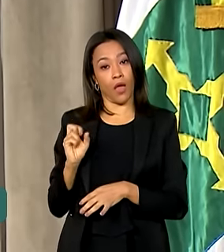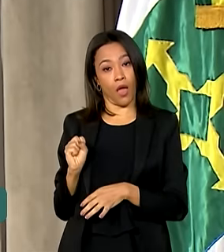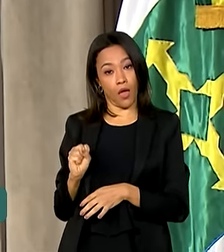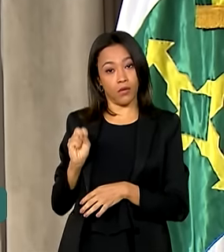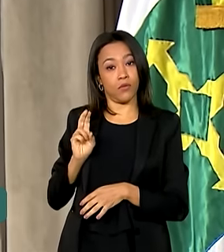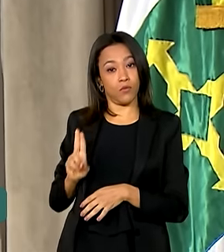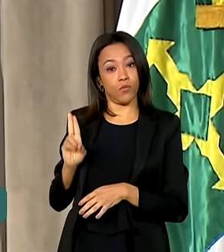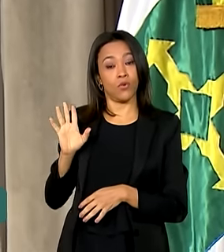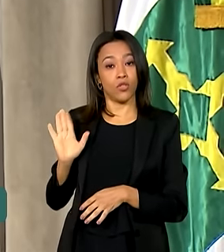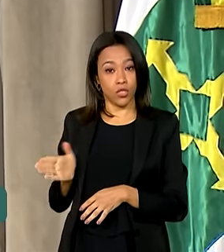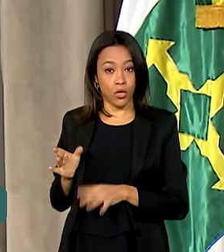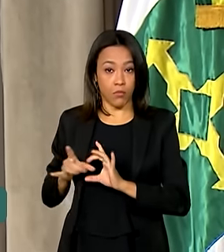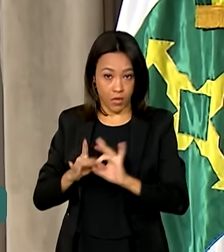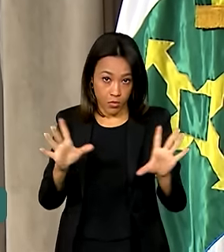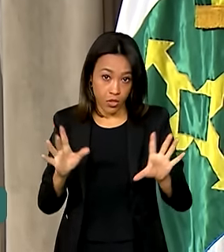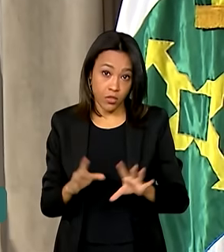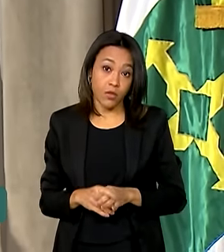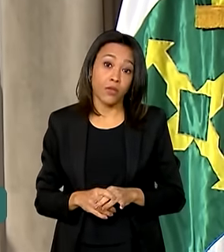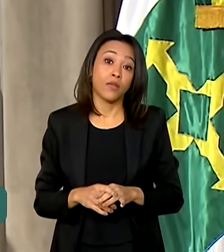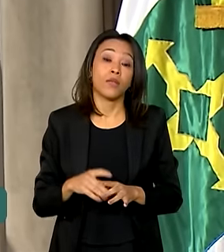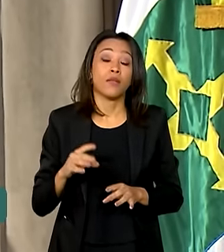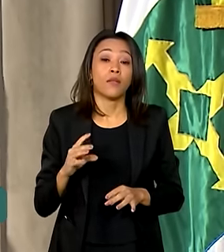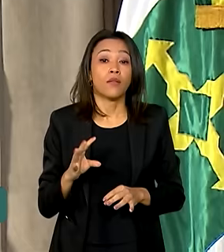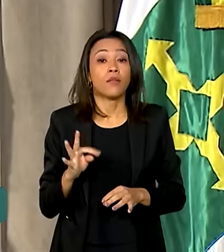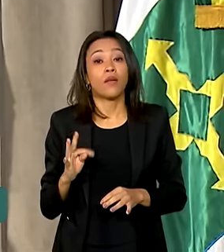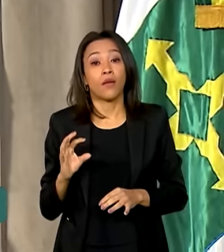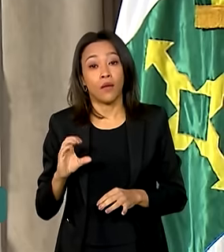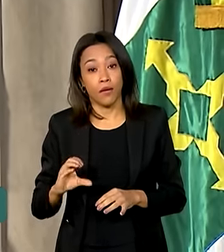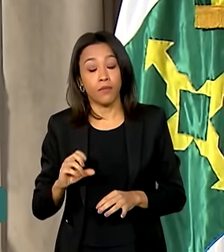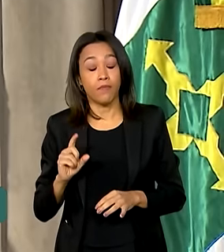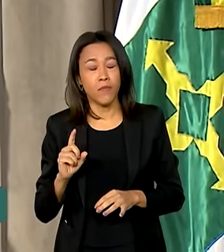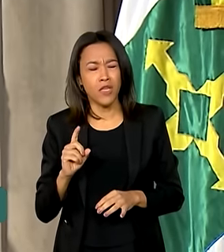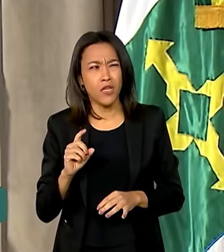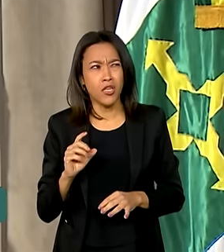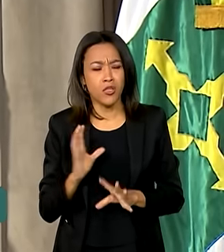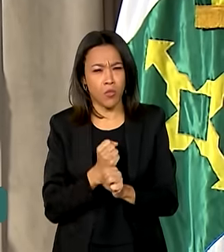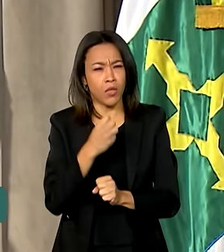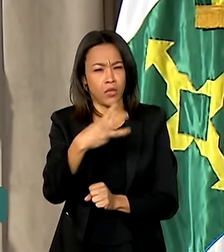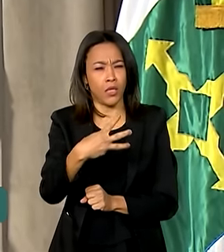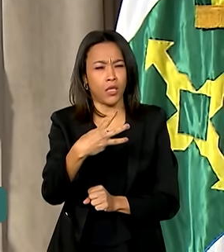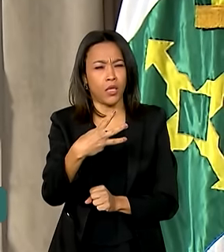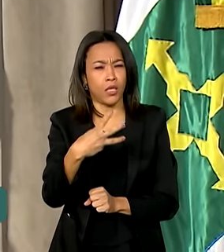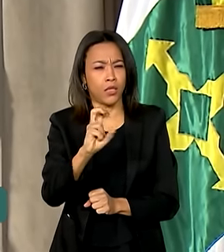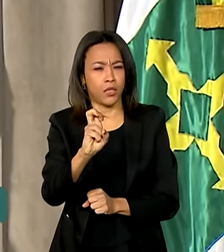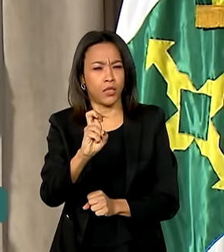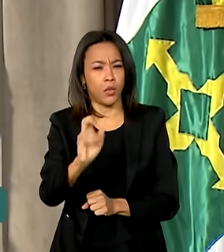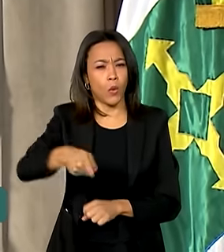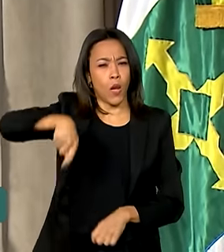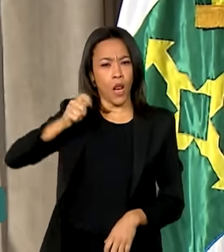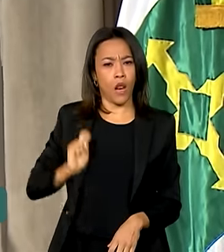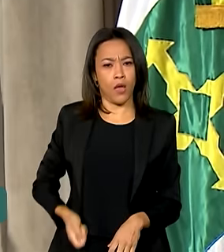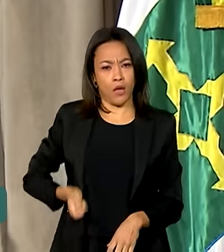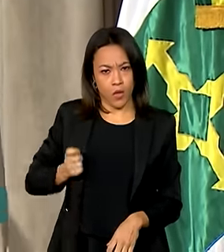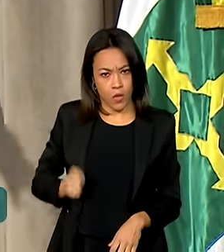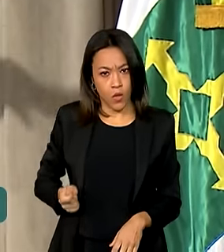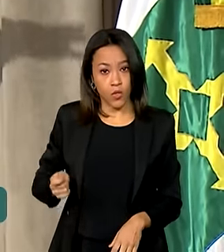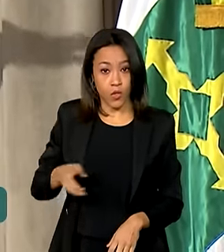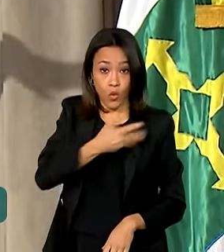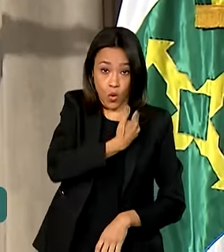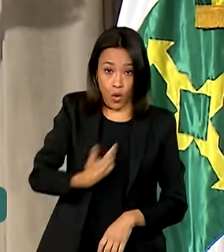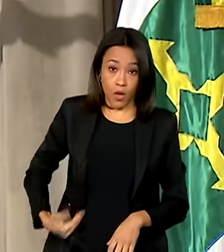35 leilões, 35 leilões no governo do presidente Lula, novos, e mais